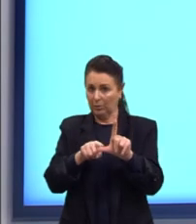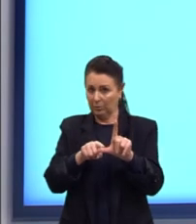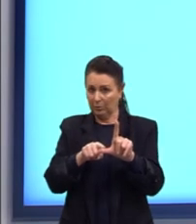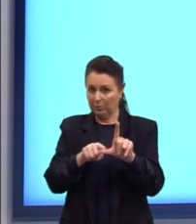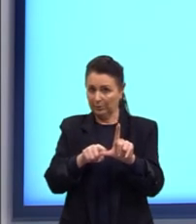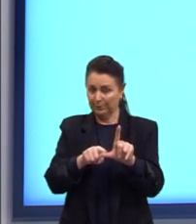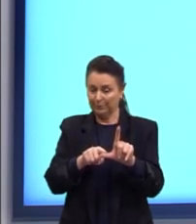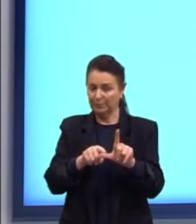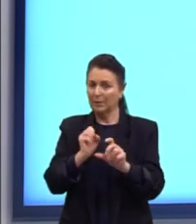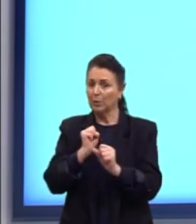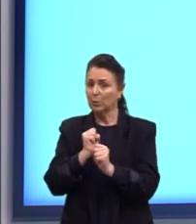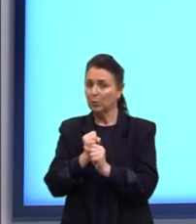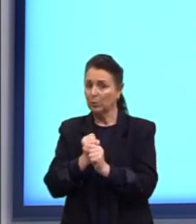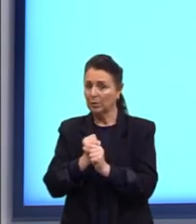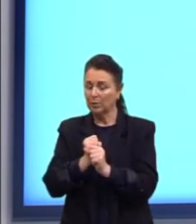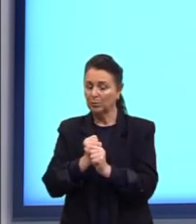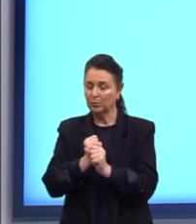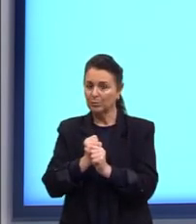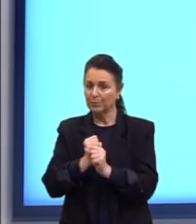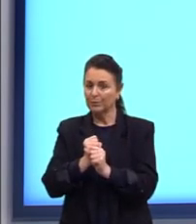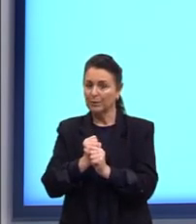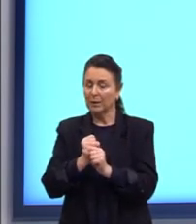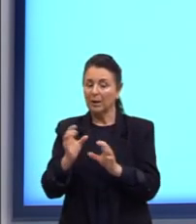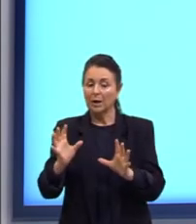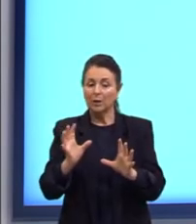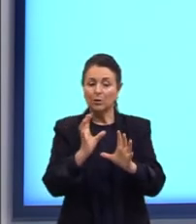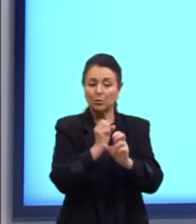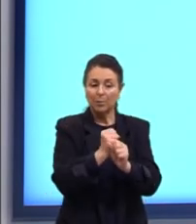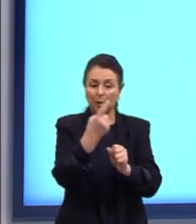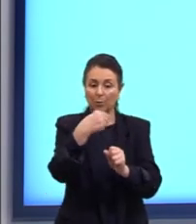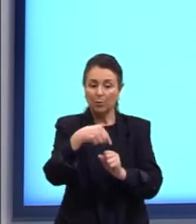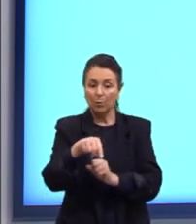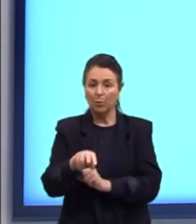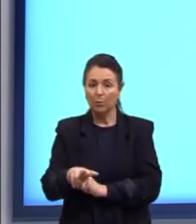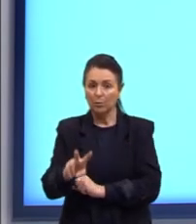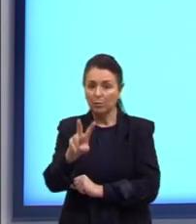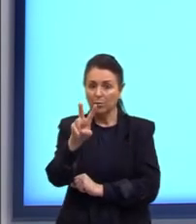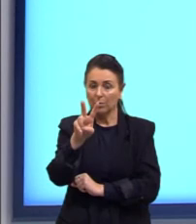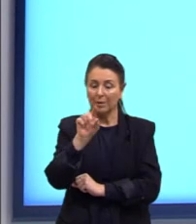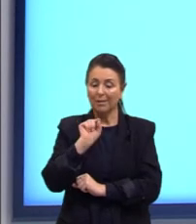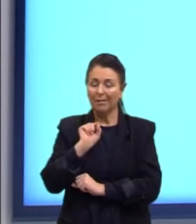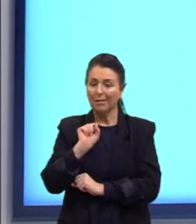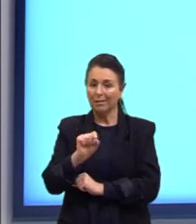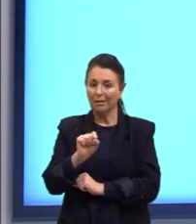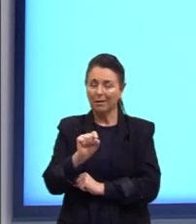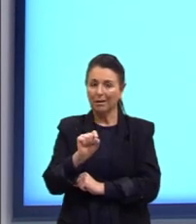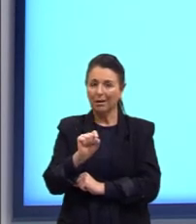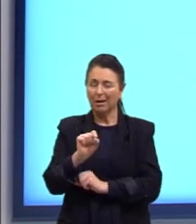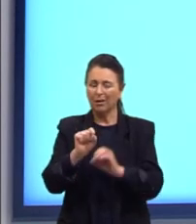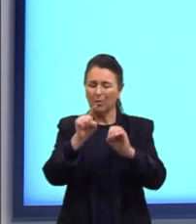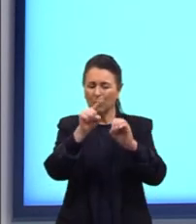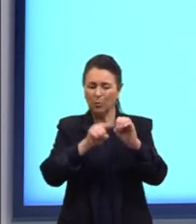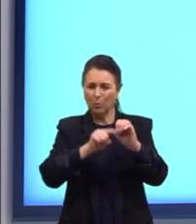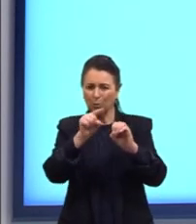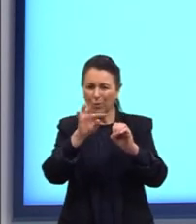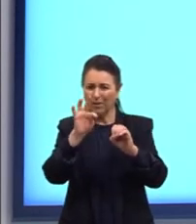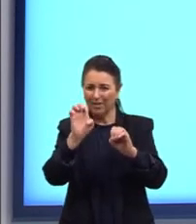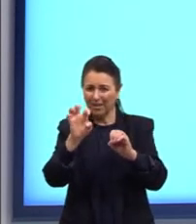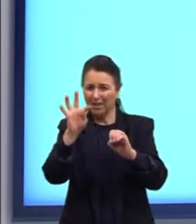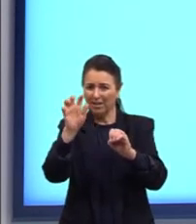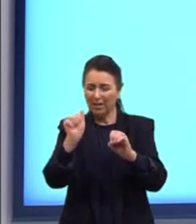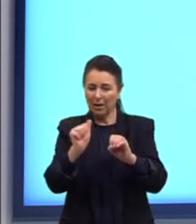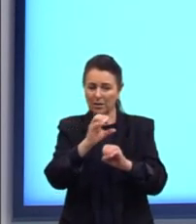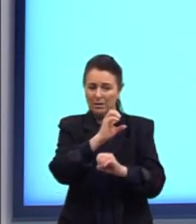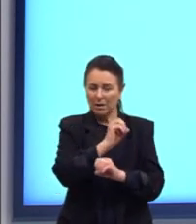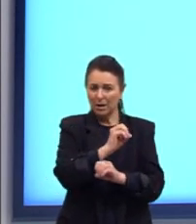em radianos estaria somando com um outro valor que nesse caso ali o θ ele ficaria entre 0 e π já na forma